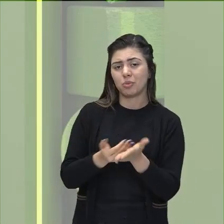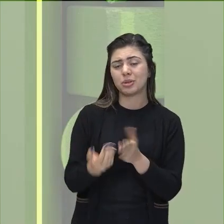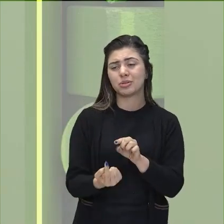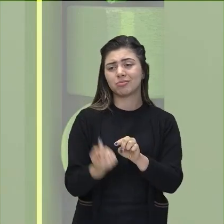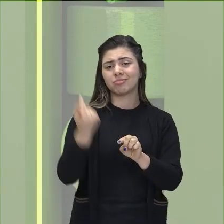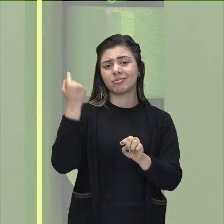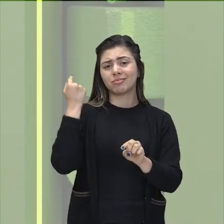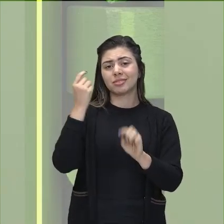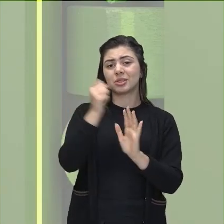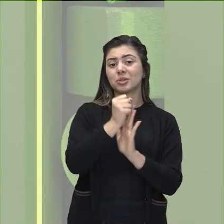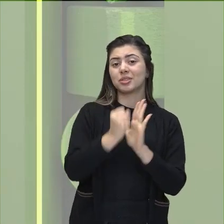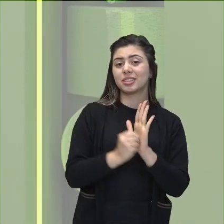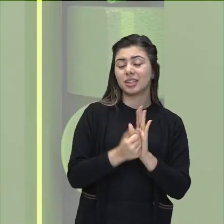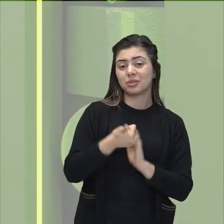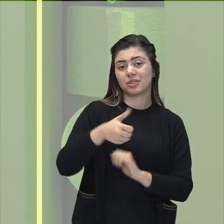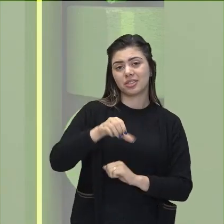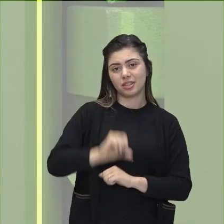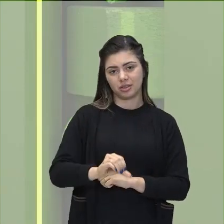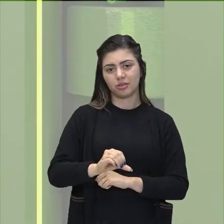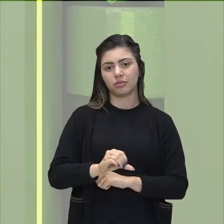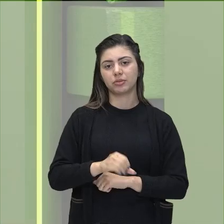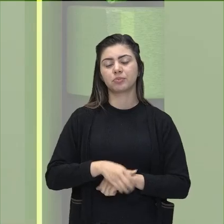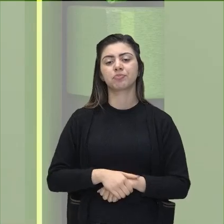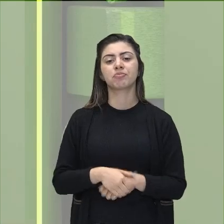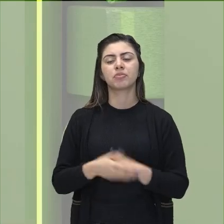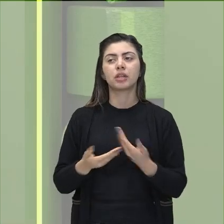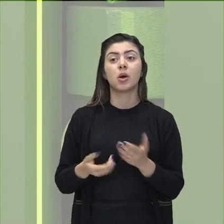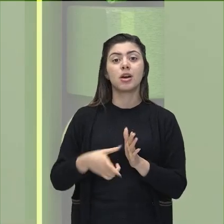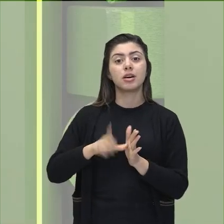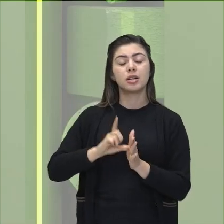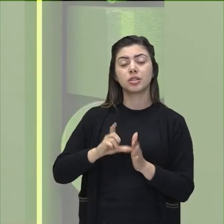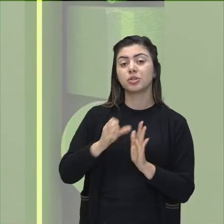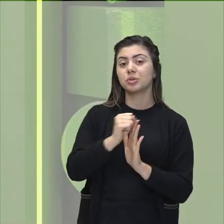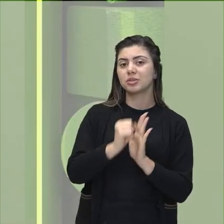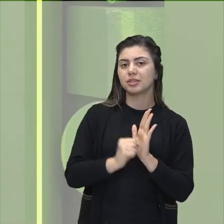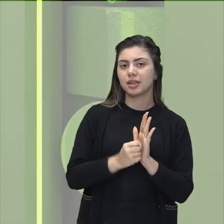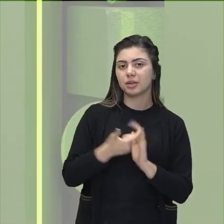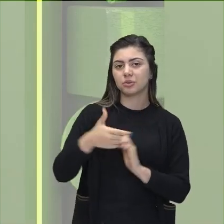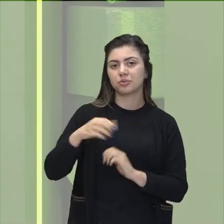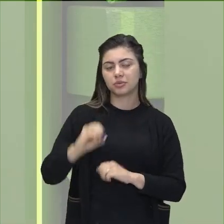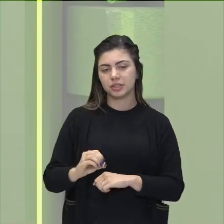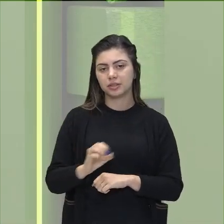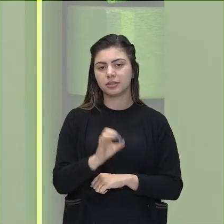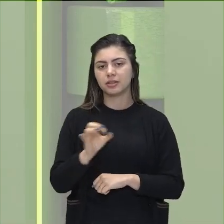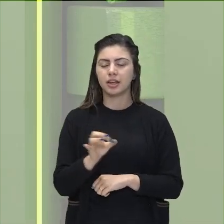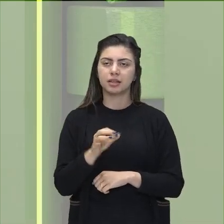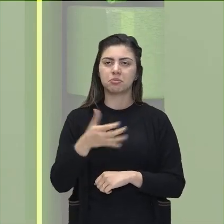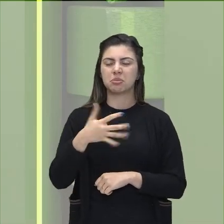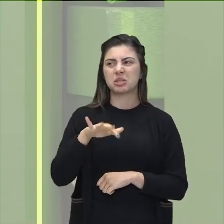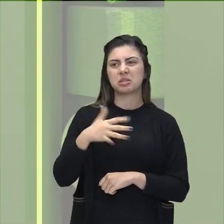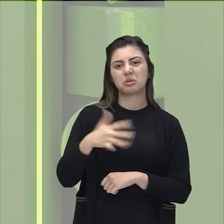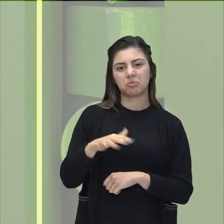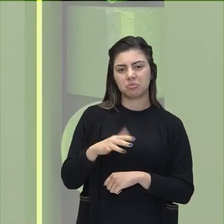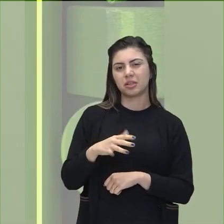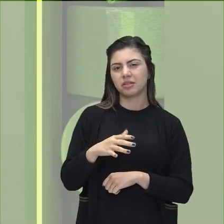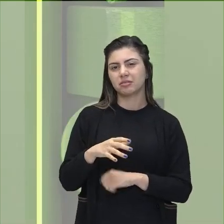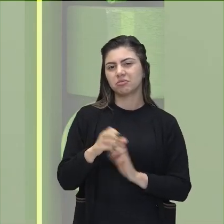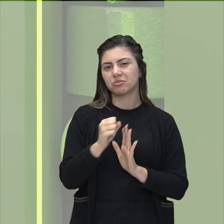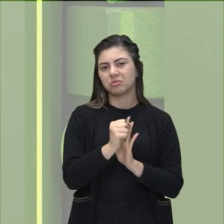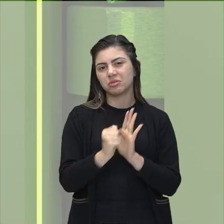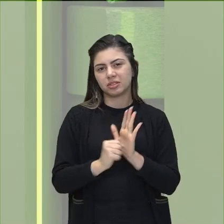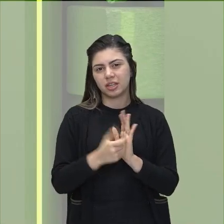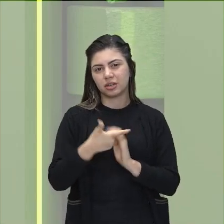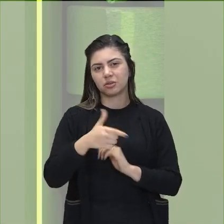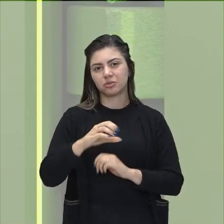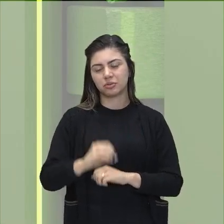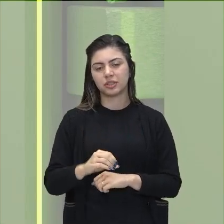século XIX, tá, pessoal? Antes ali do século XX, então, próximo ali, meados ali do século XX, nós